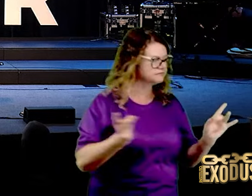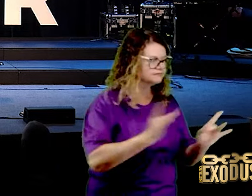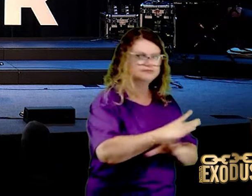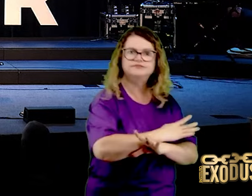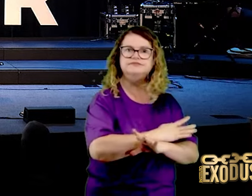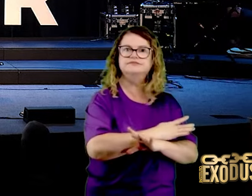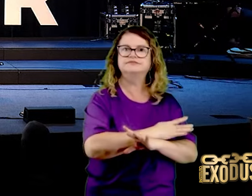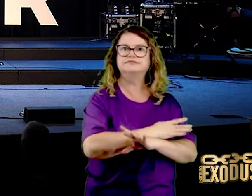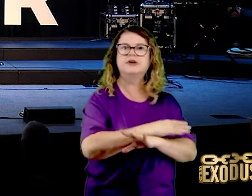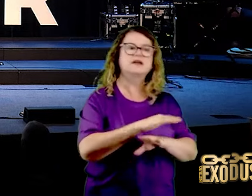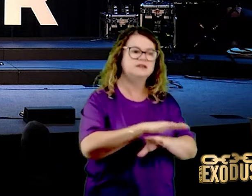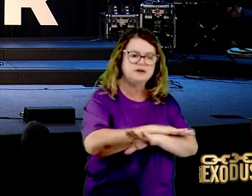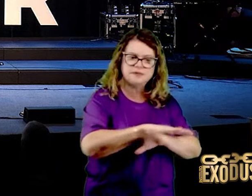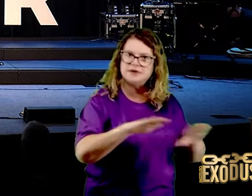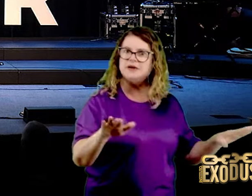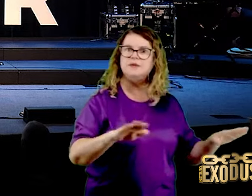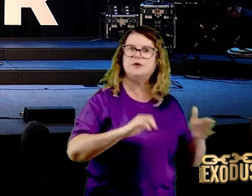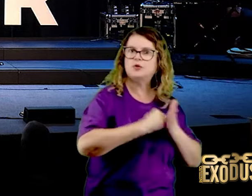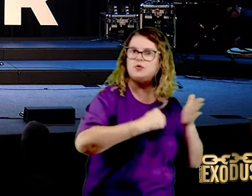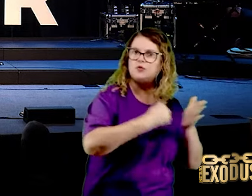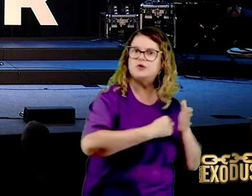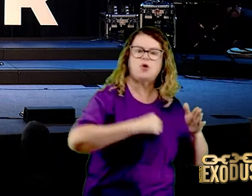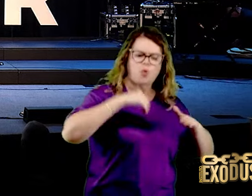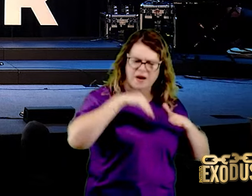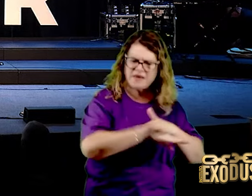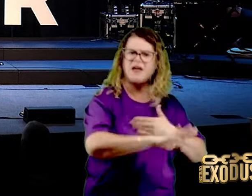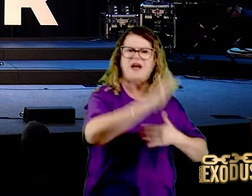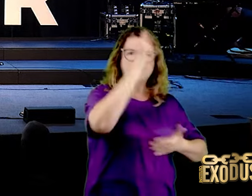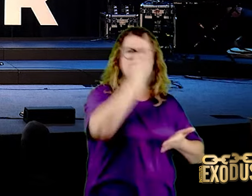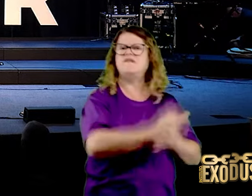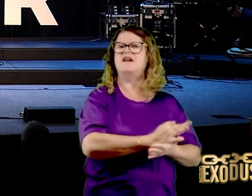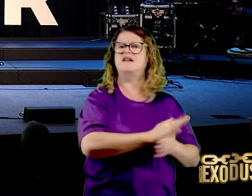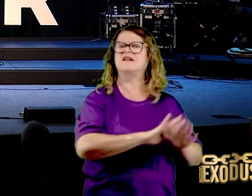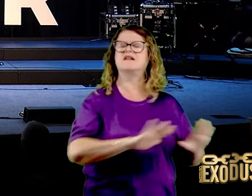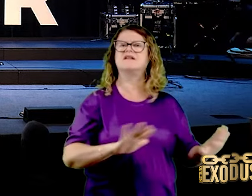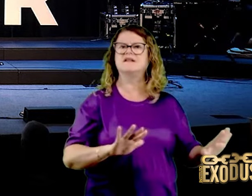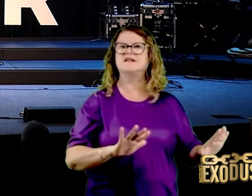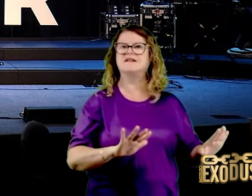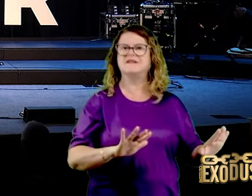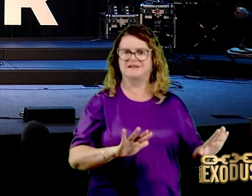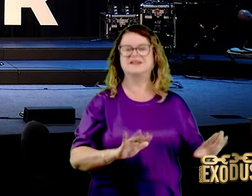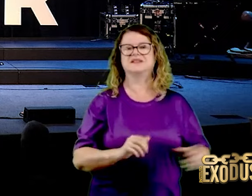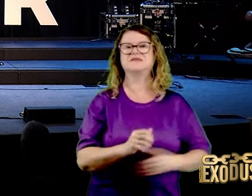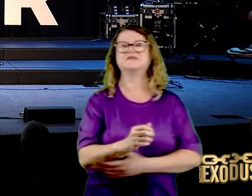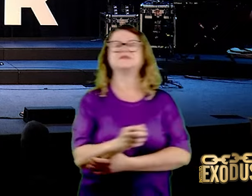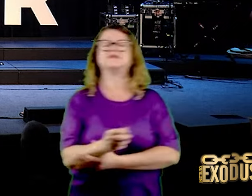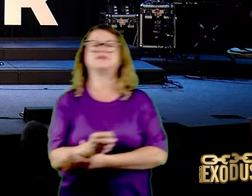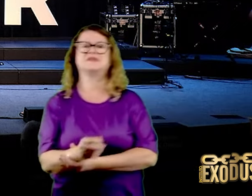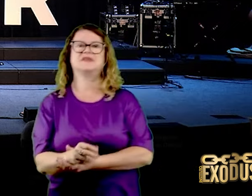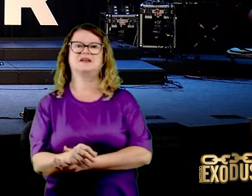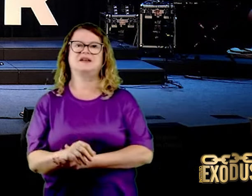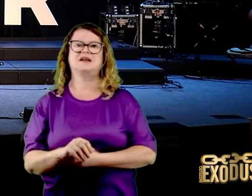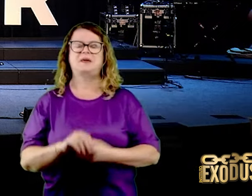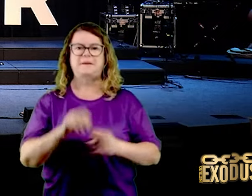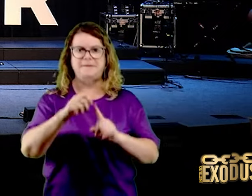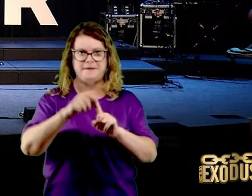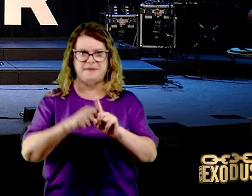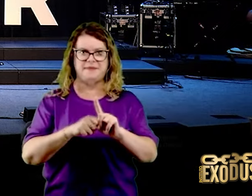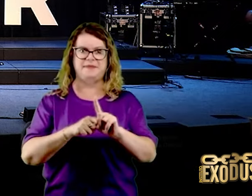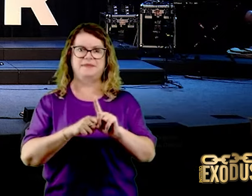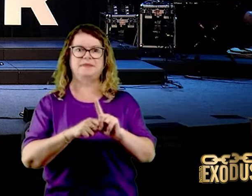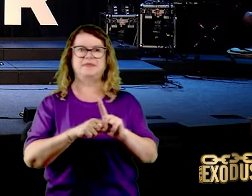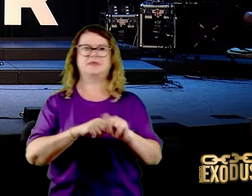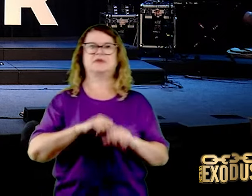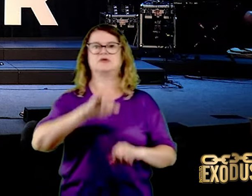eu guardei a fé. Mês de julho, não é junho, eu vou dar aqui, em Bom Retiro,